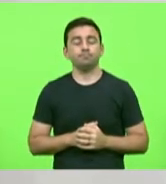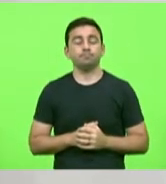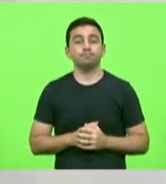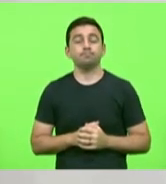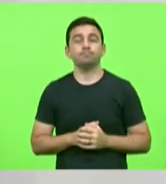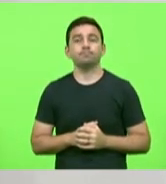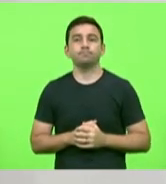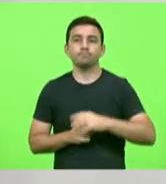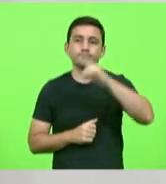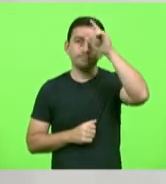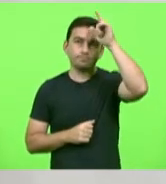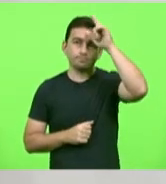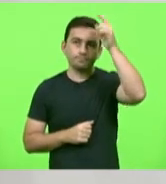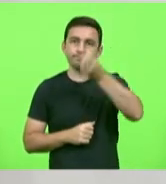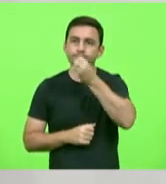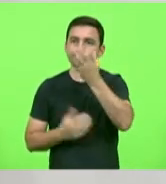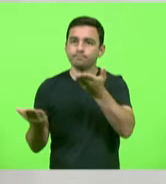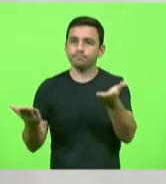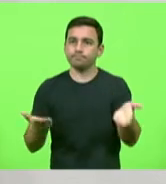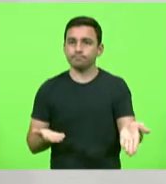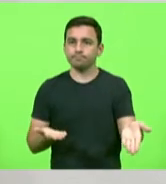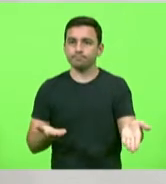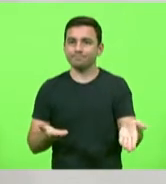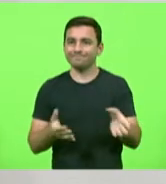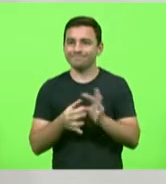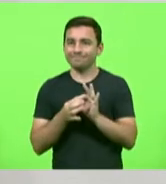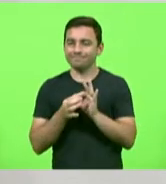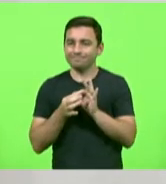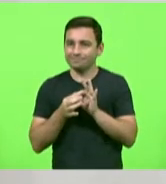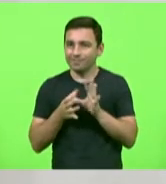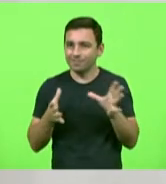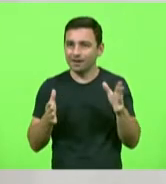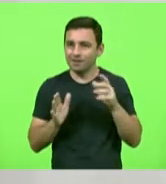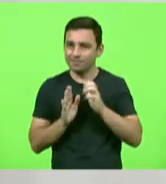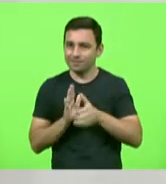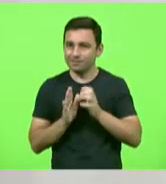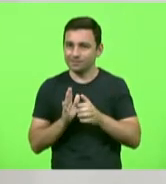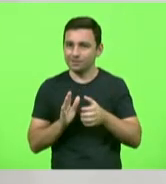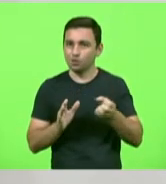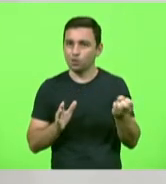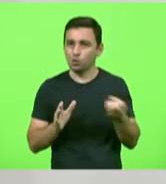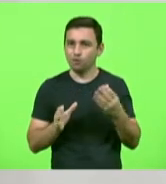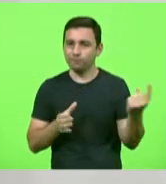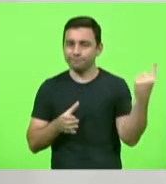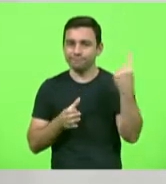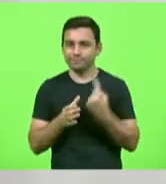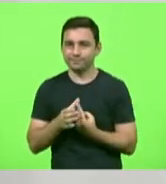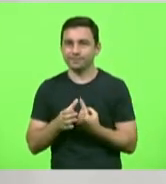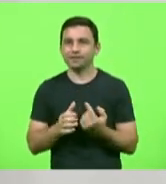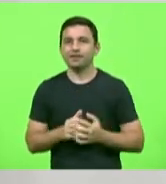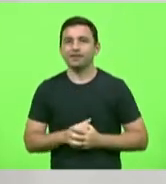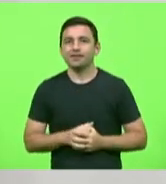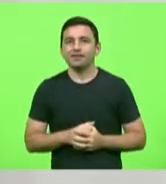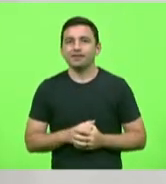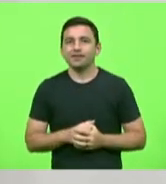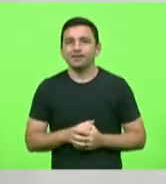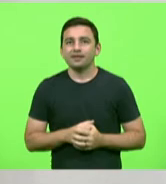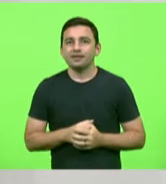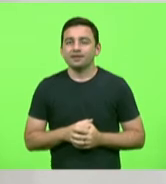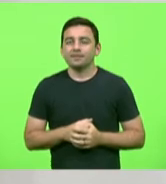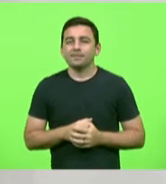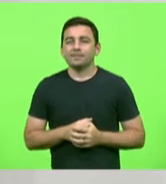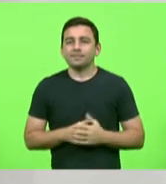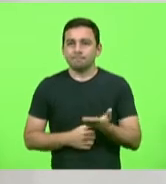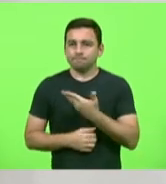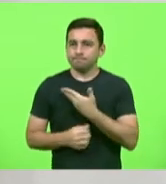Sargento Lima seja muito bem-vindo ao Partido Liberal novo integrante do time vamos que vamos do senador Jorginho Melo paca a palavra amigo